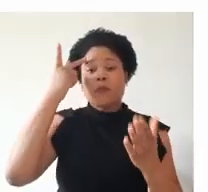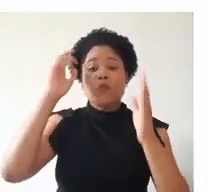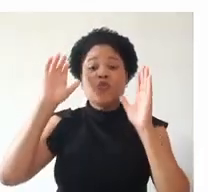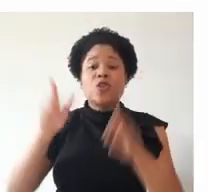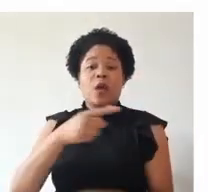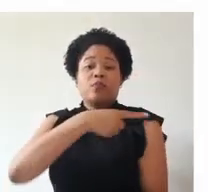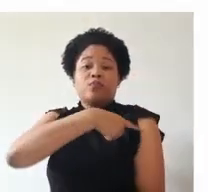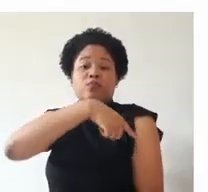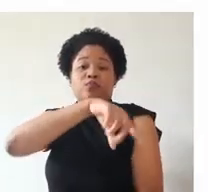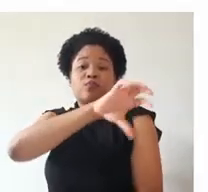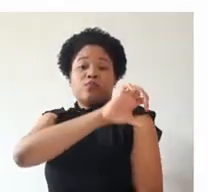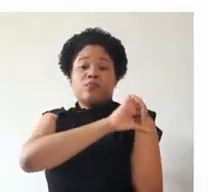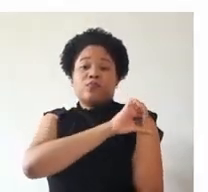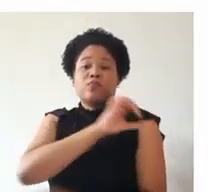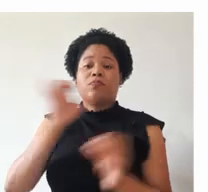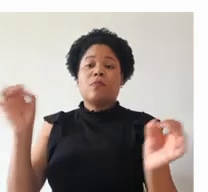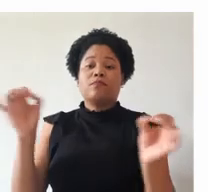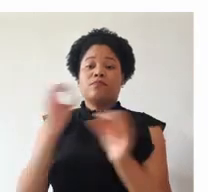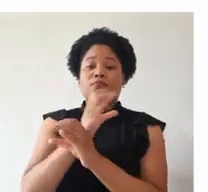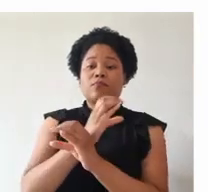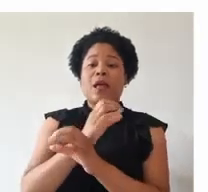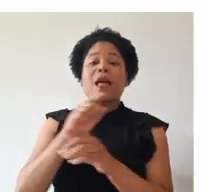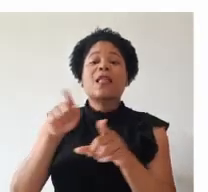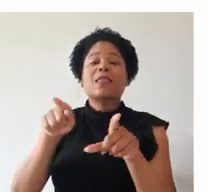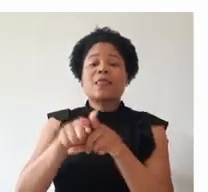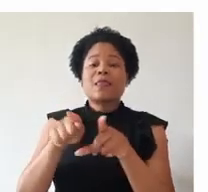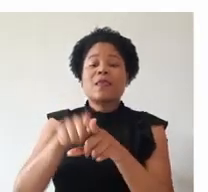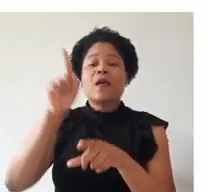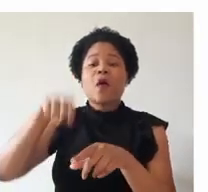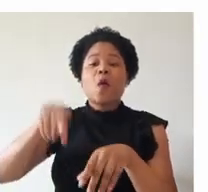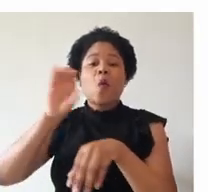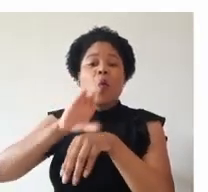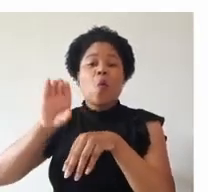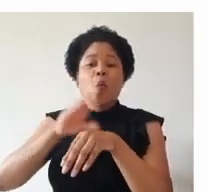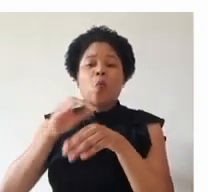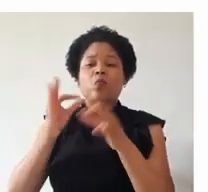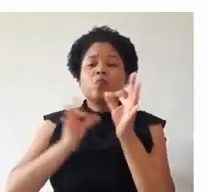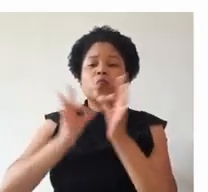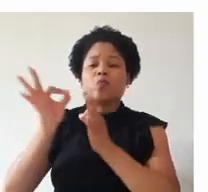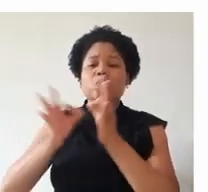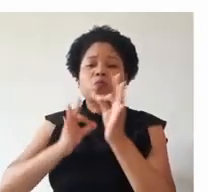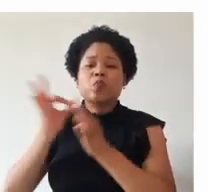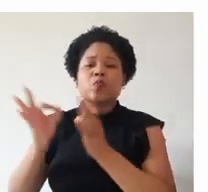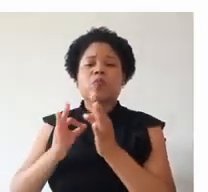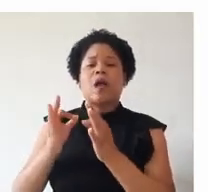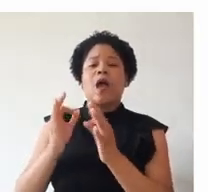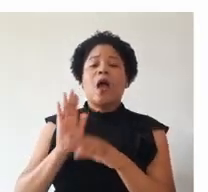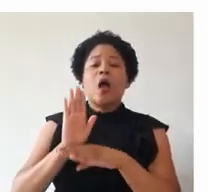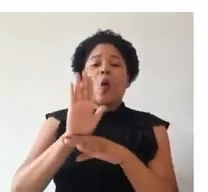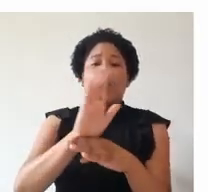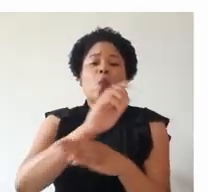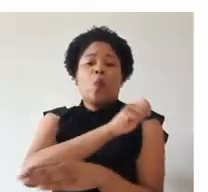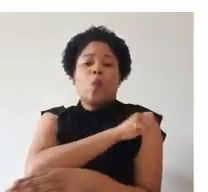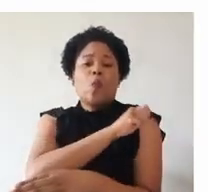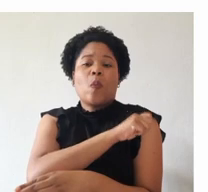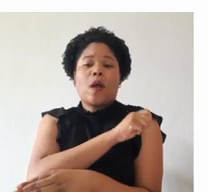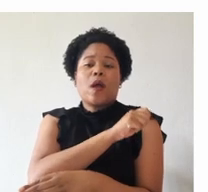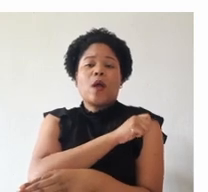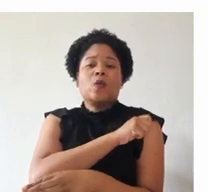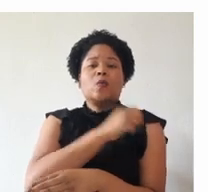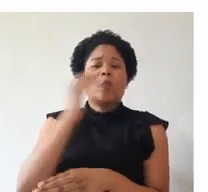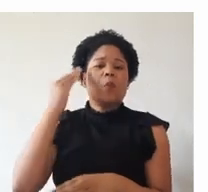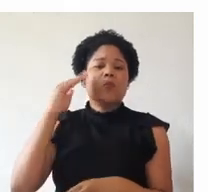tenha concluído o ensino fundamental, sendo o curso planejado de modo a conduzir o estudante à